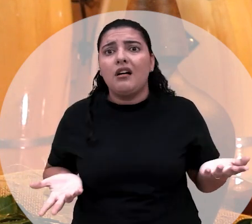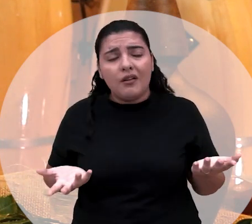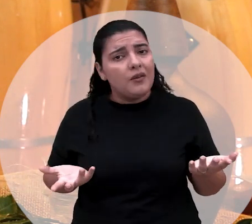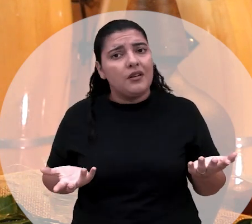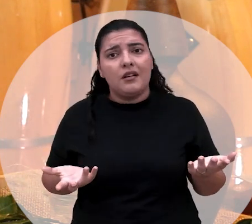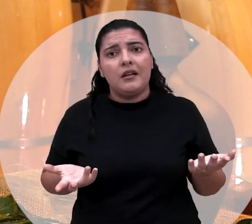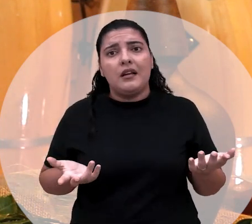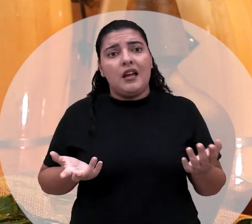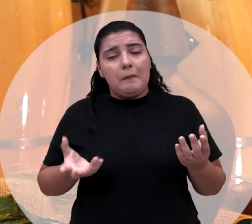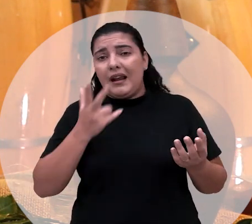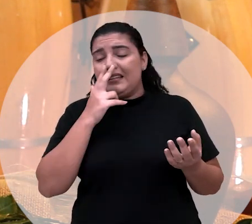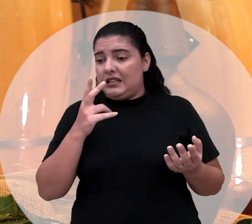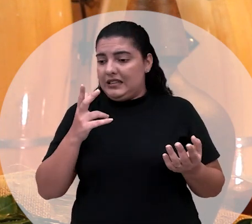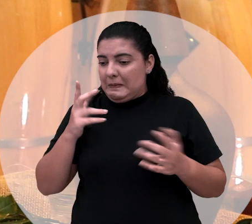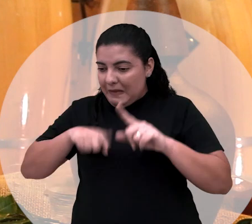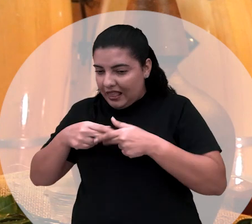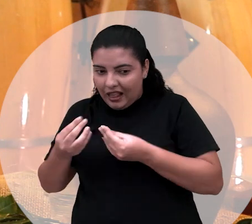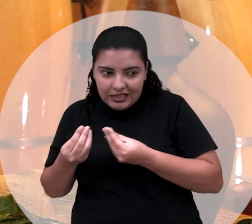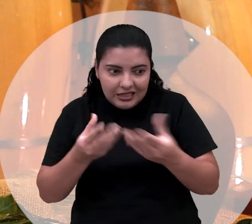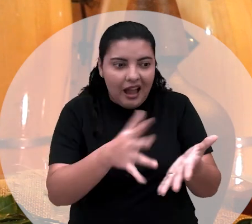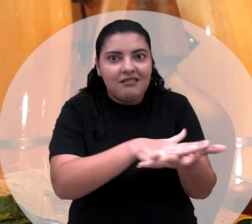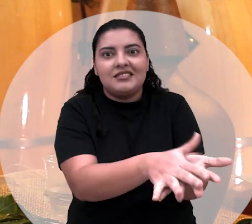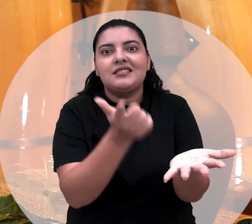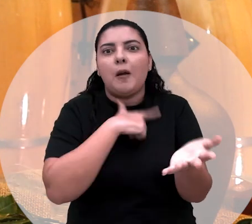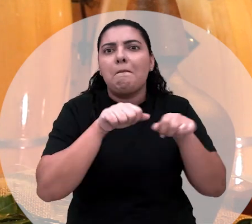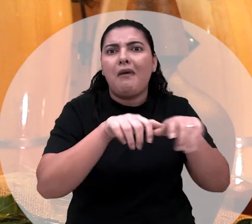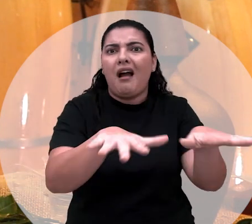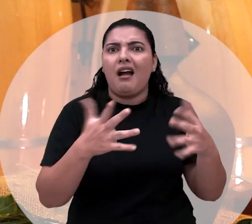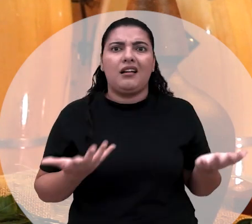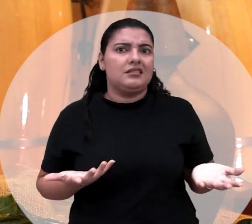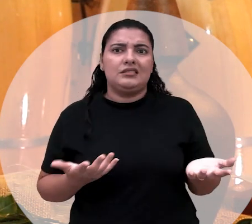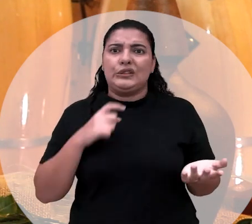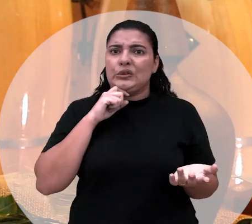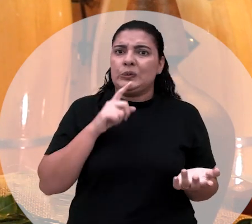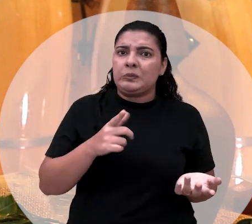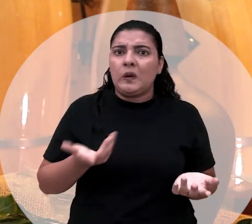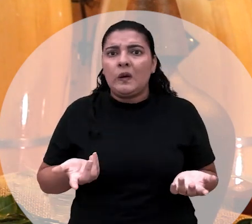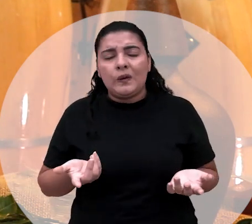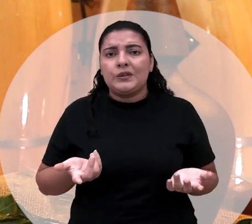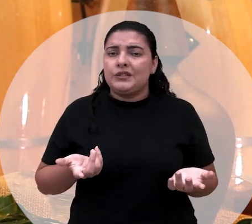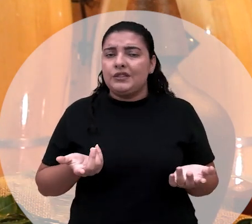Você está dando afirmação para pessoas preconceituosas que já recriminam anos a fio.